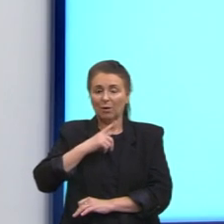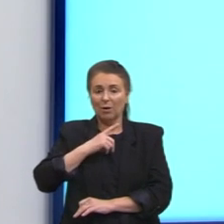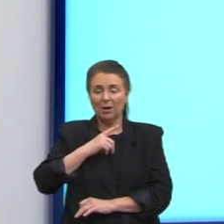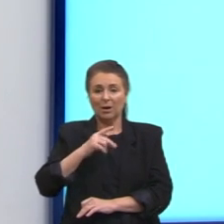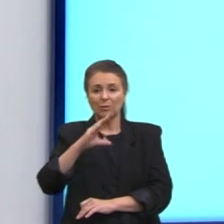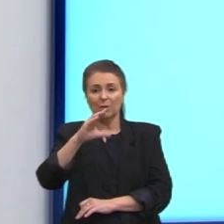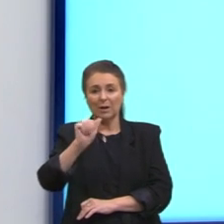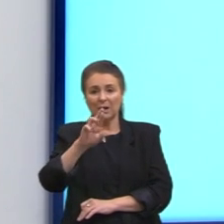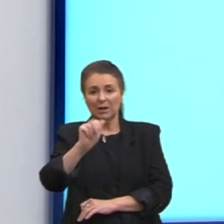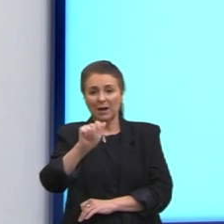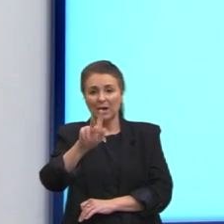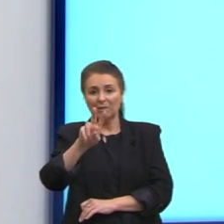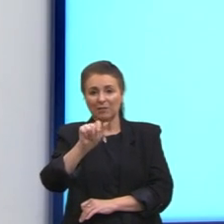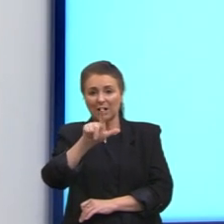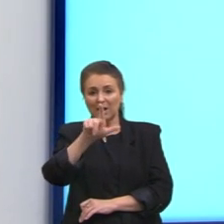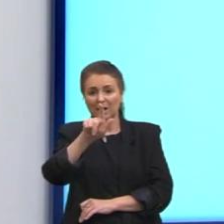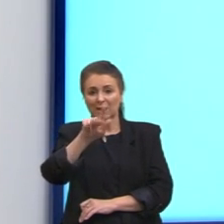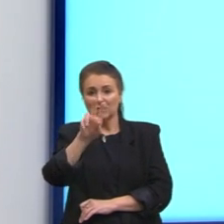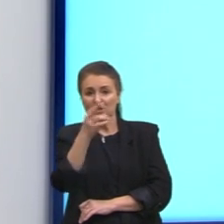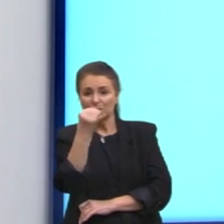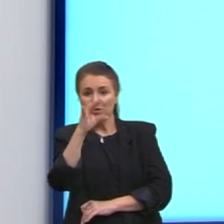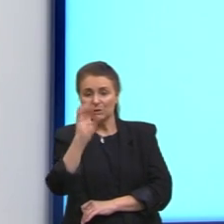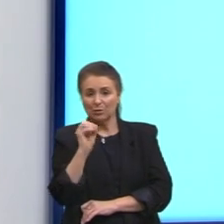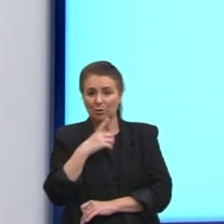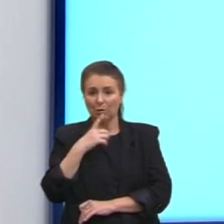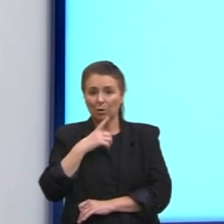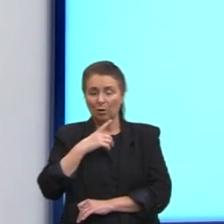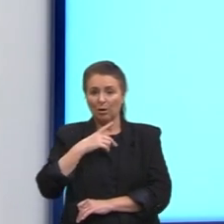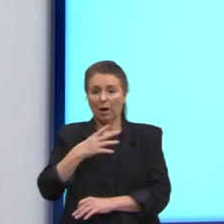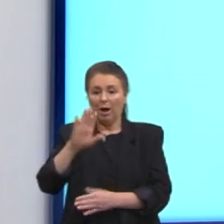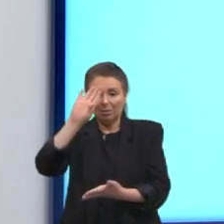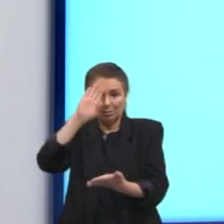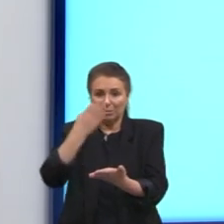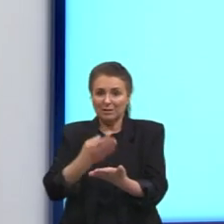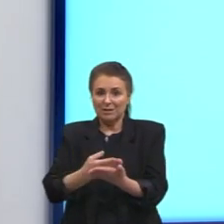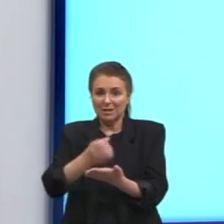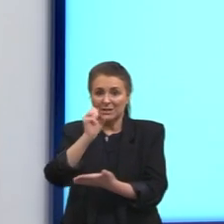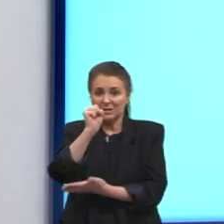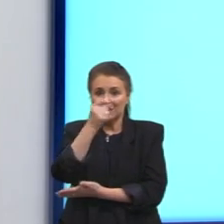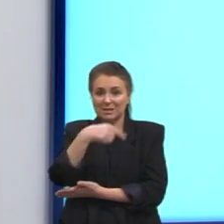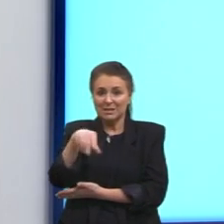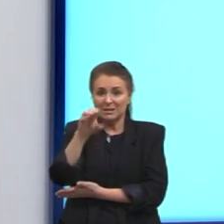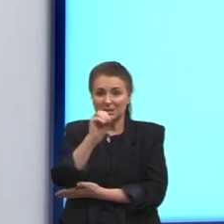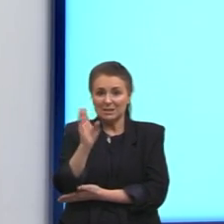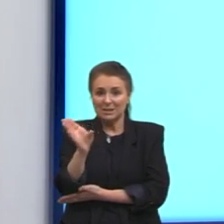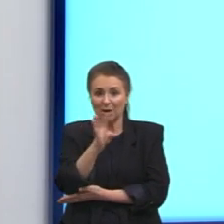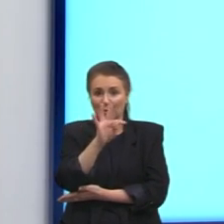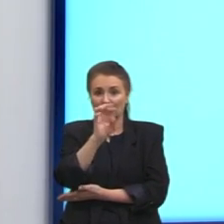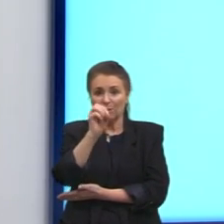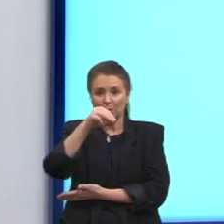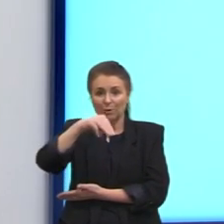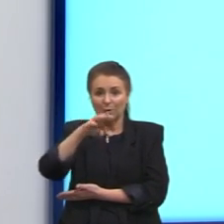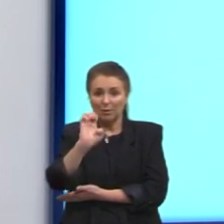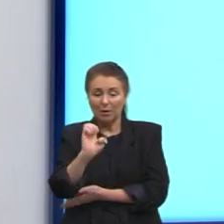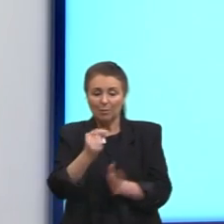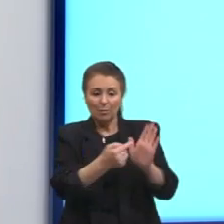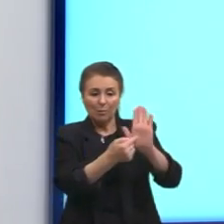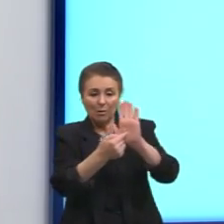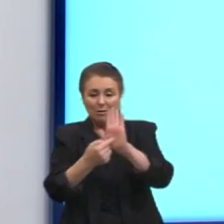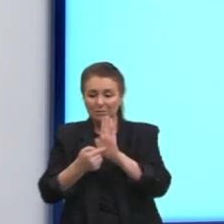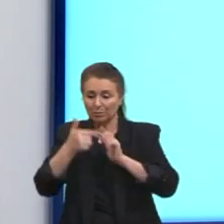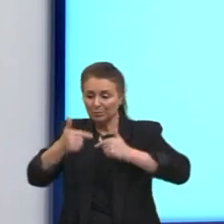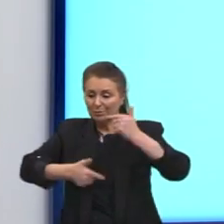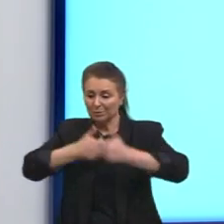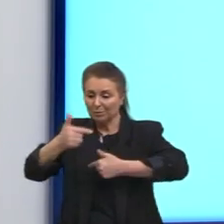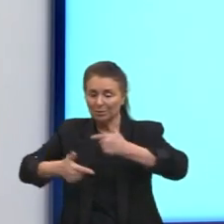nós temos a pintura, a incredulidade de São Tomé, pintada, retratando trabalhadores. São